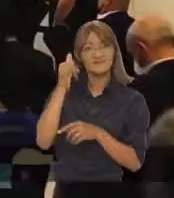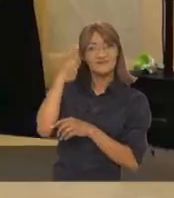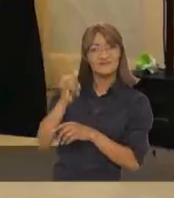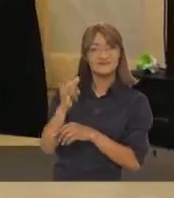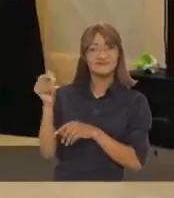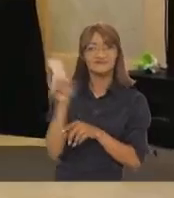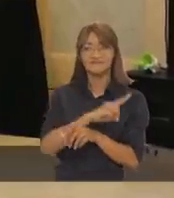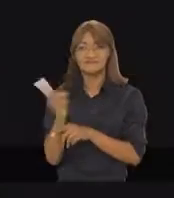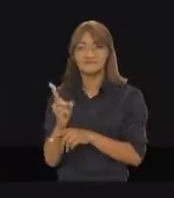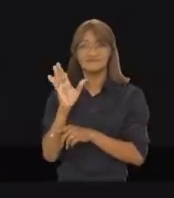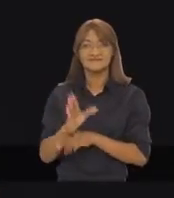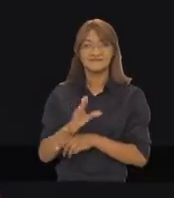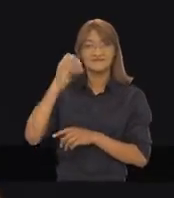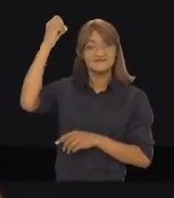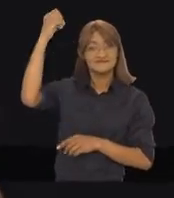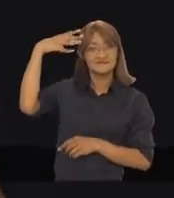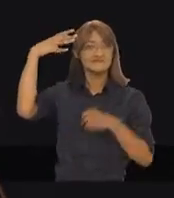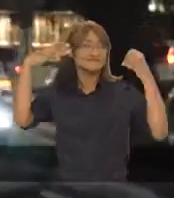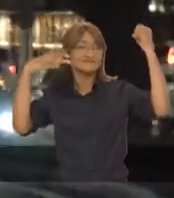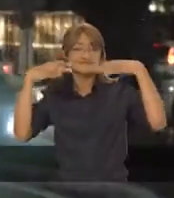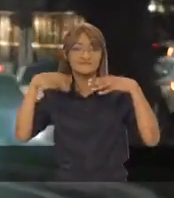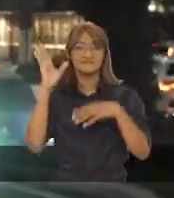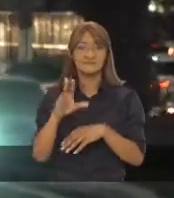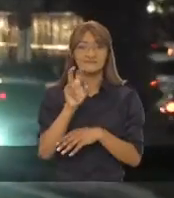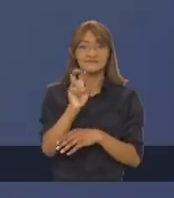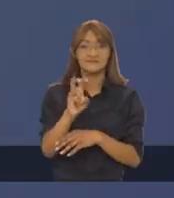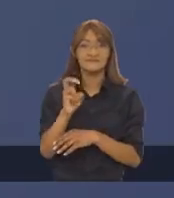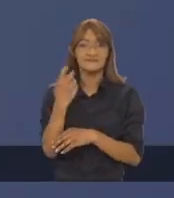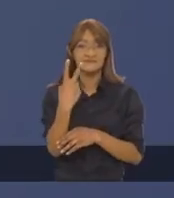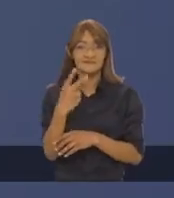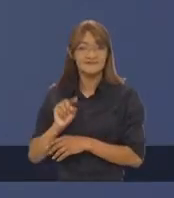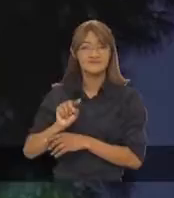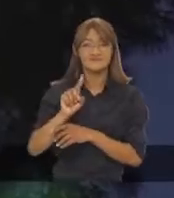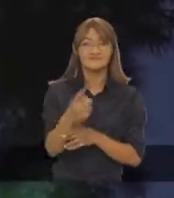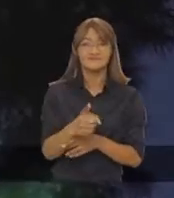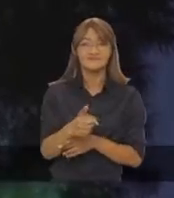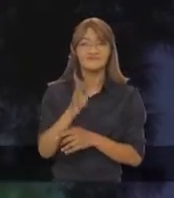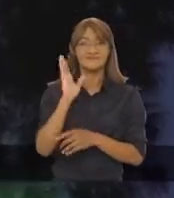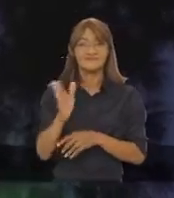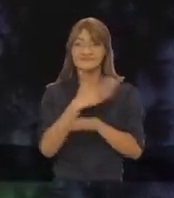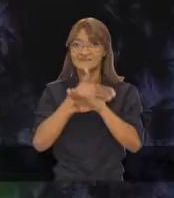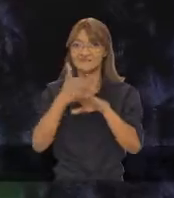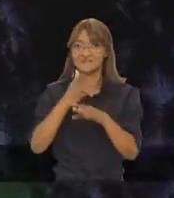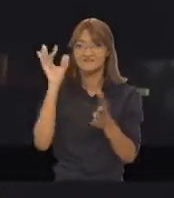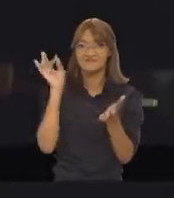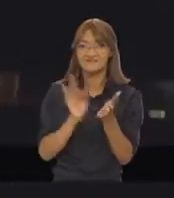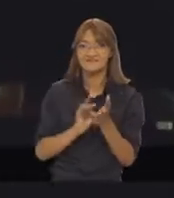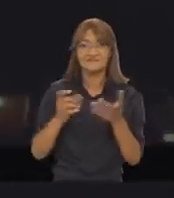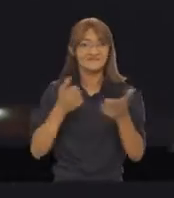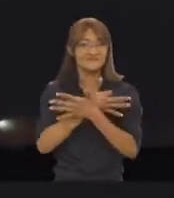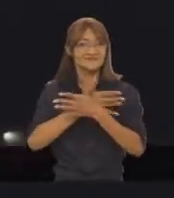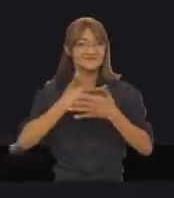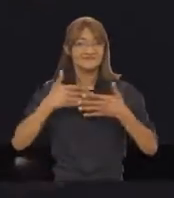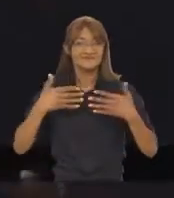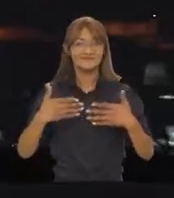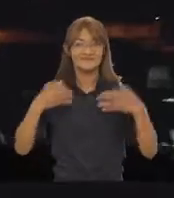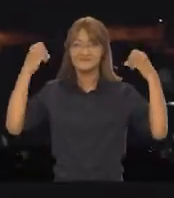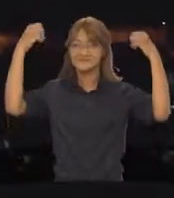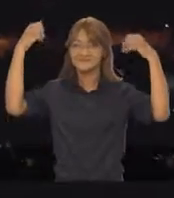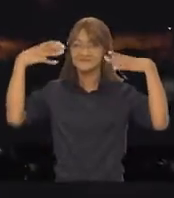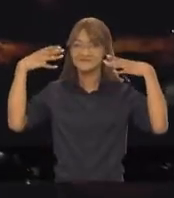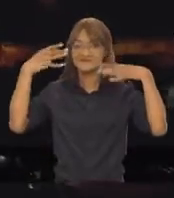E com o Cidade Luz, vai trocar 52 mil pontos de iluminação por lâmpadas de LED, deixando a cidade mais